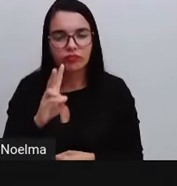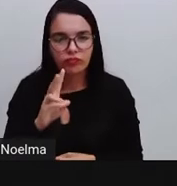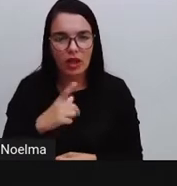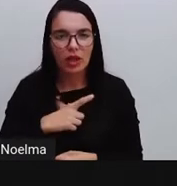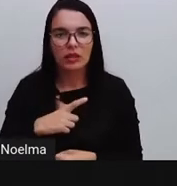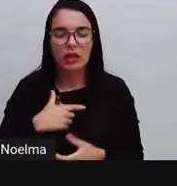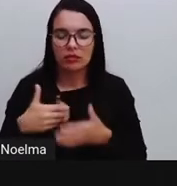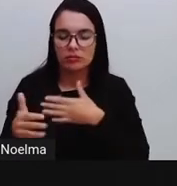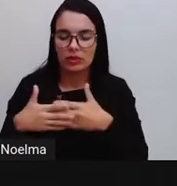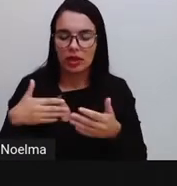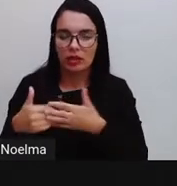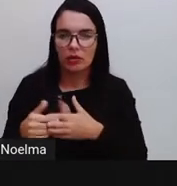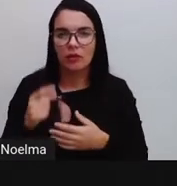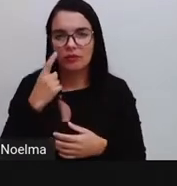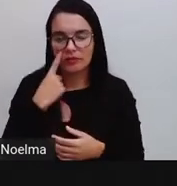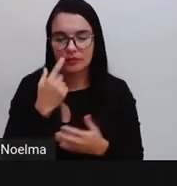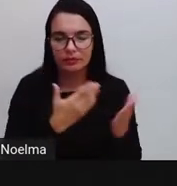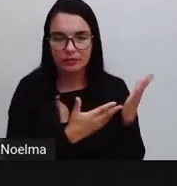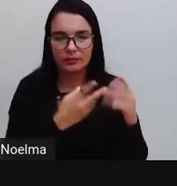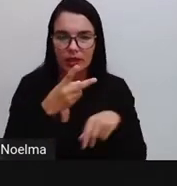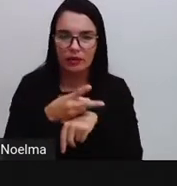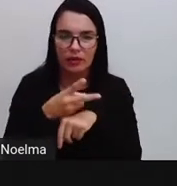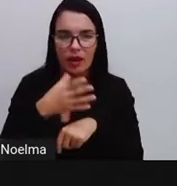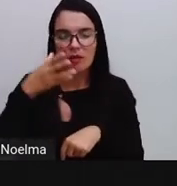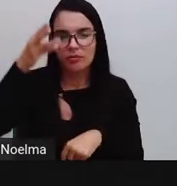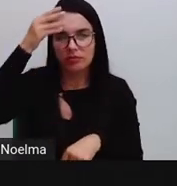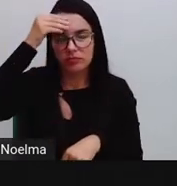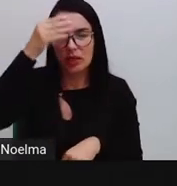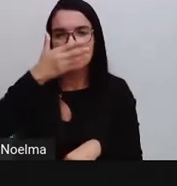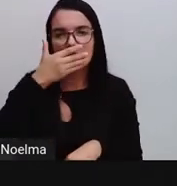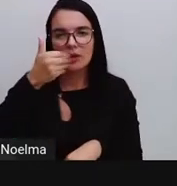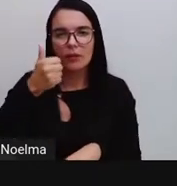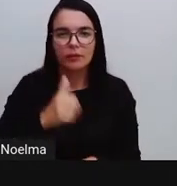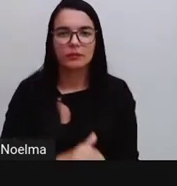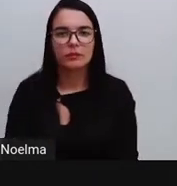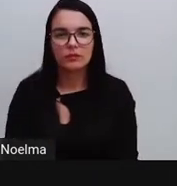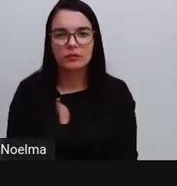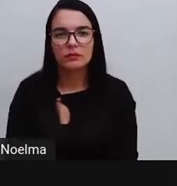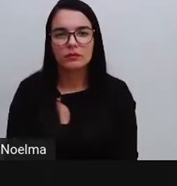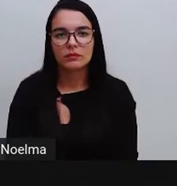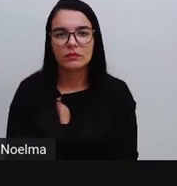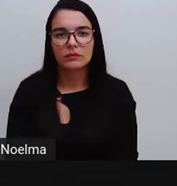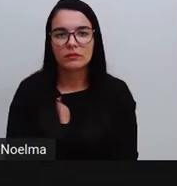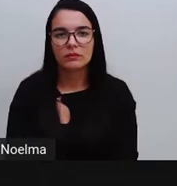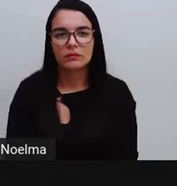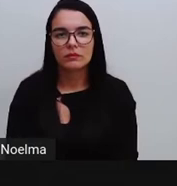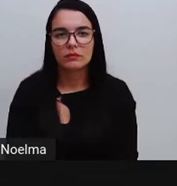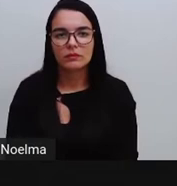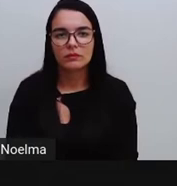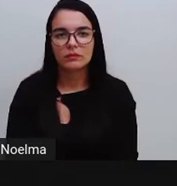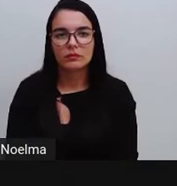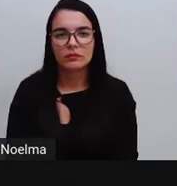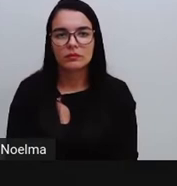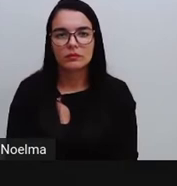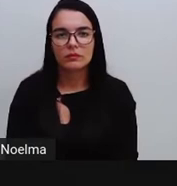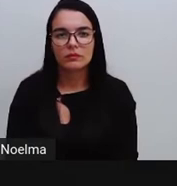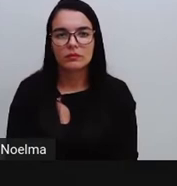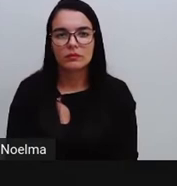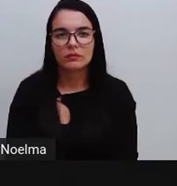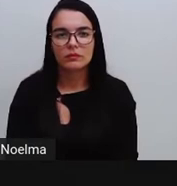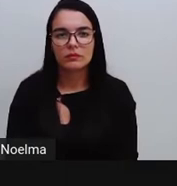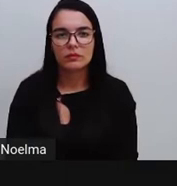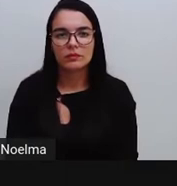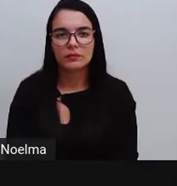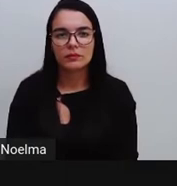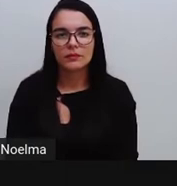eventos aleatórios e a gente vai assistir para a gente compreender um pouquinho mais. E aí, pessoal, tudo bem?